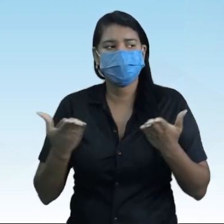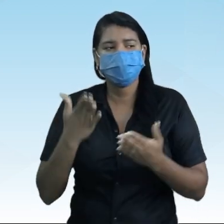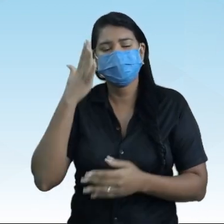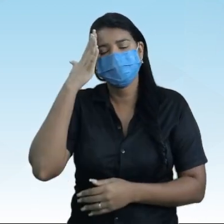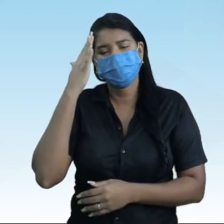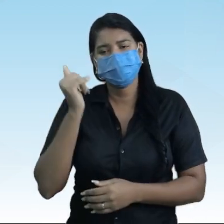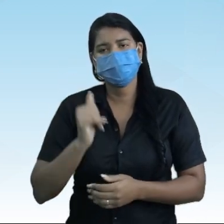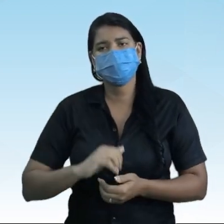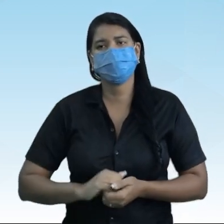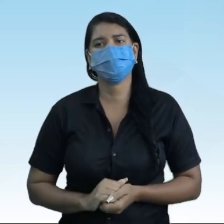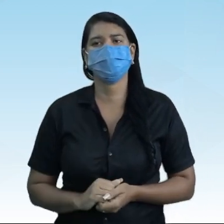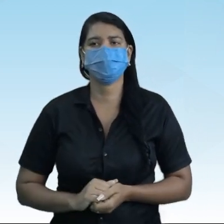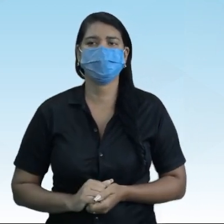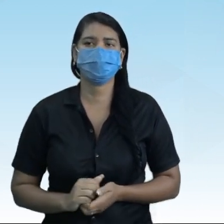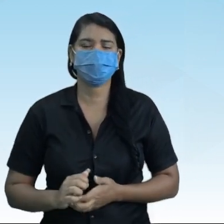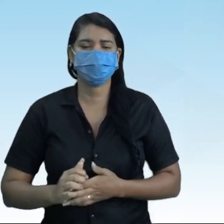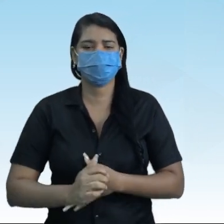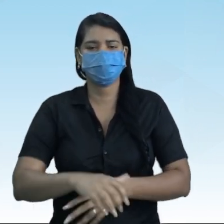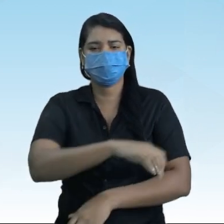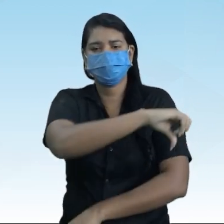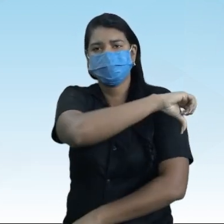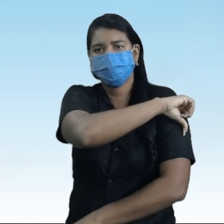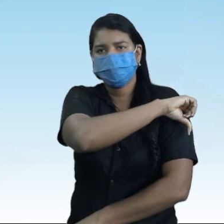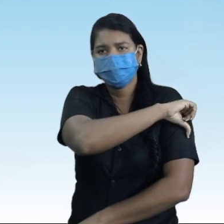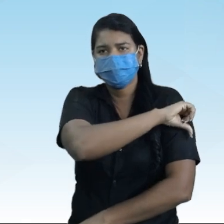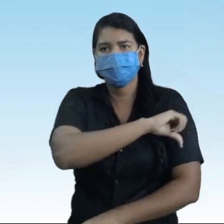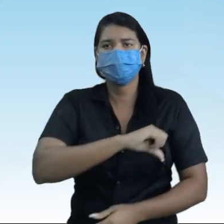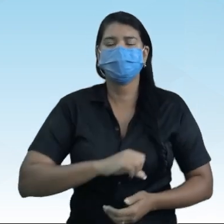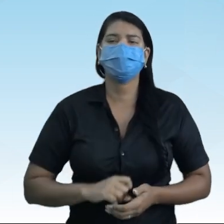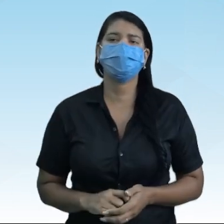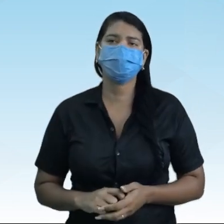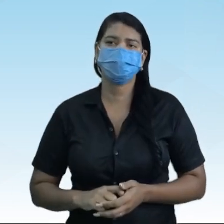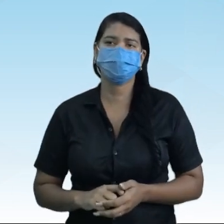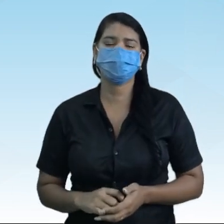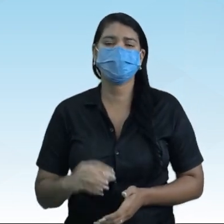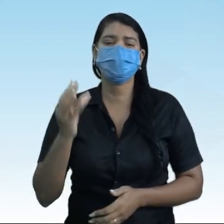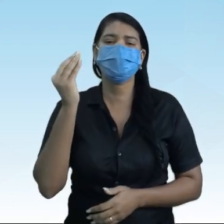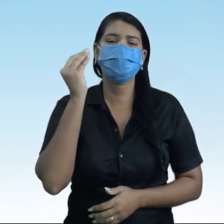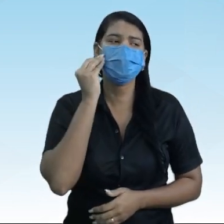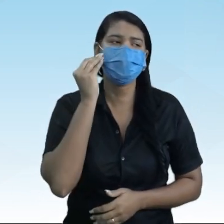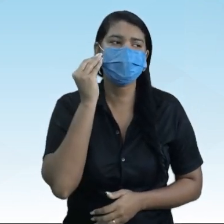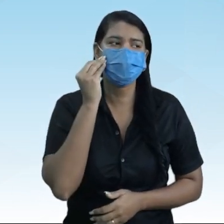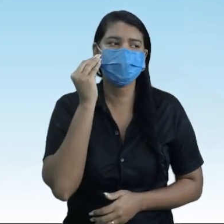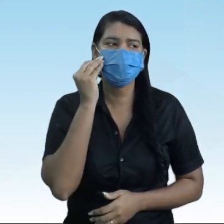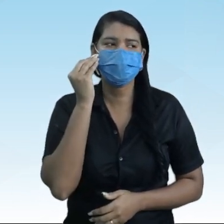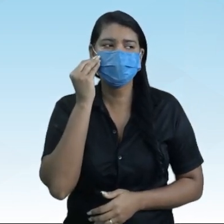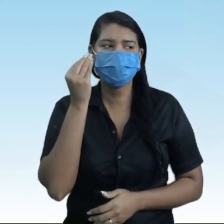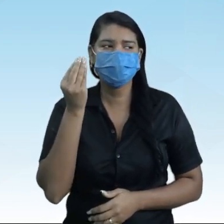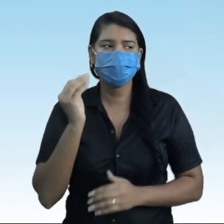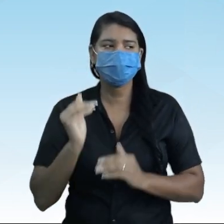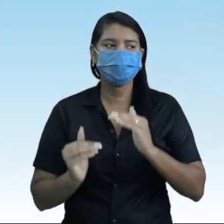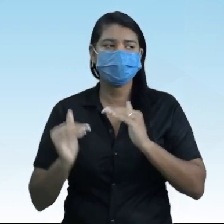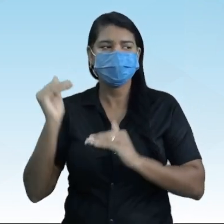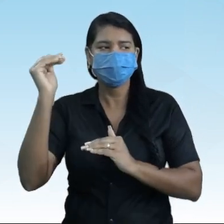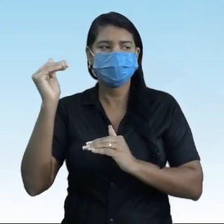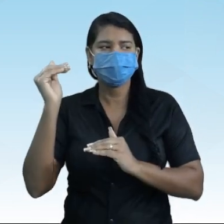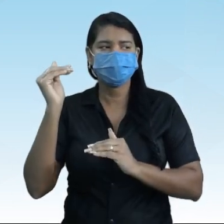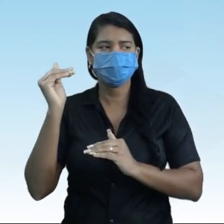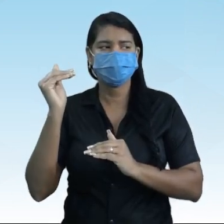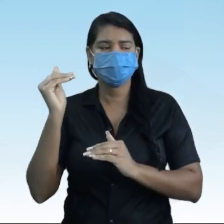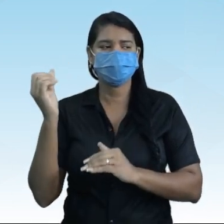o aluno, a aluna chegar no nono ano, eles terão experiências com esse nível de questão.